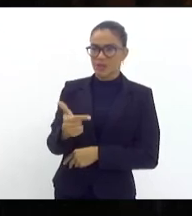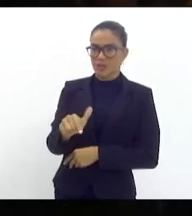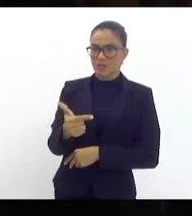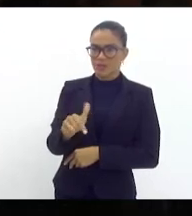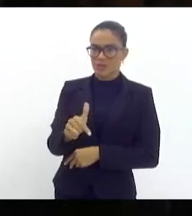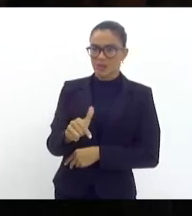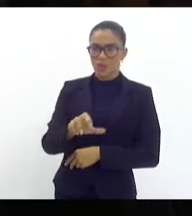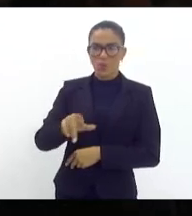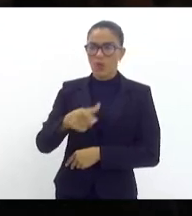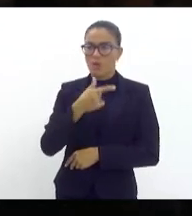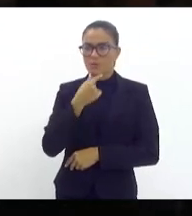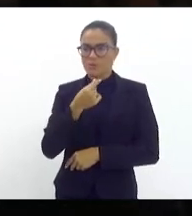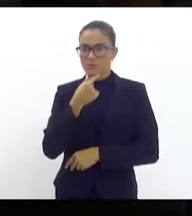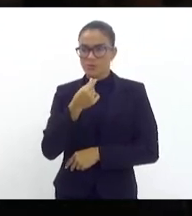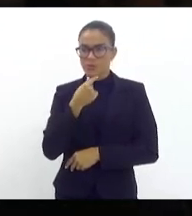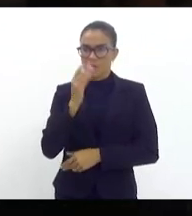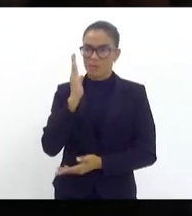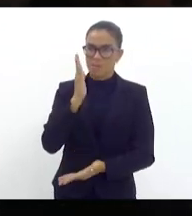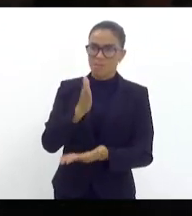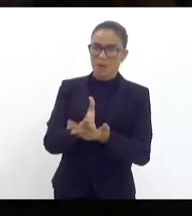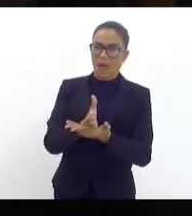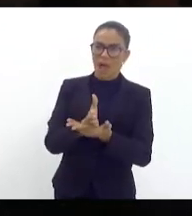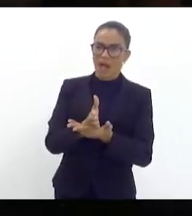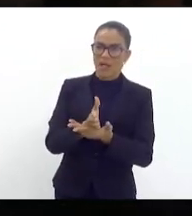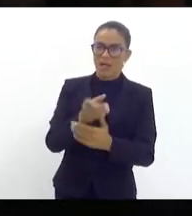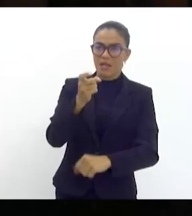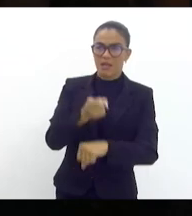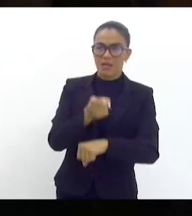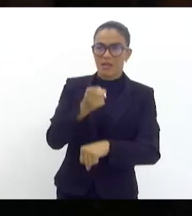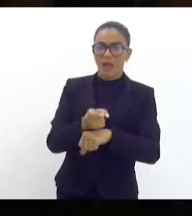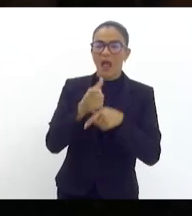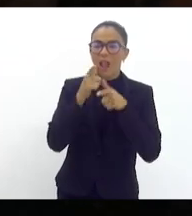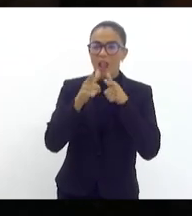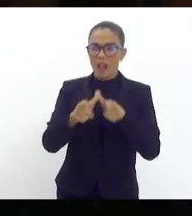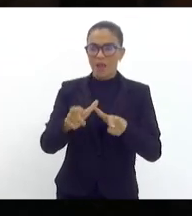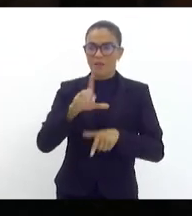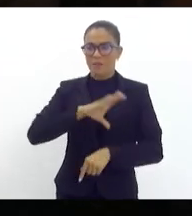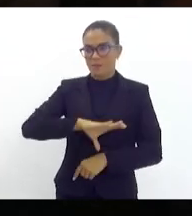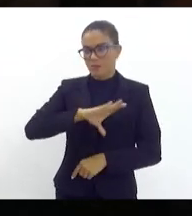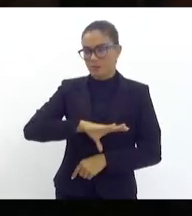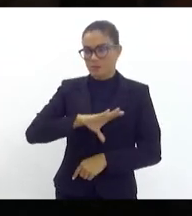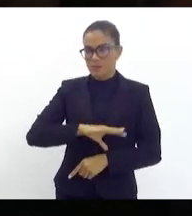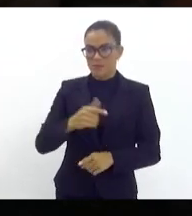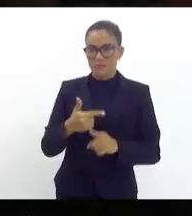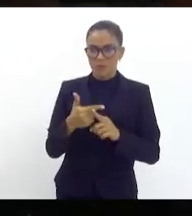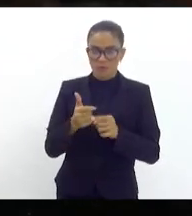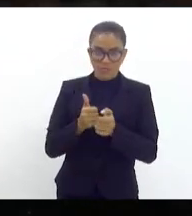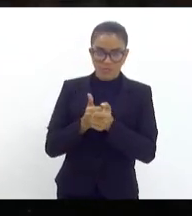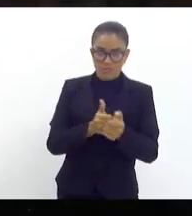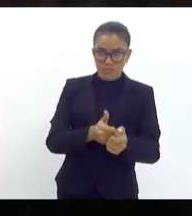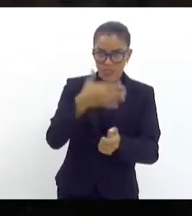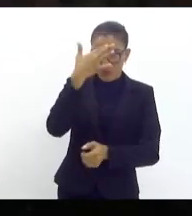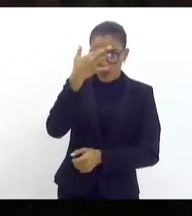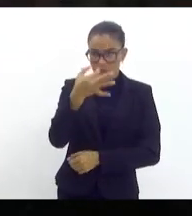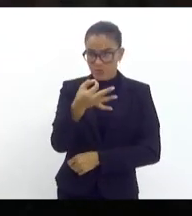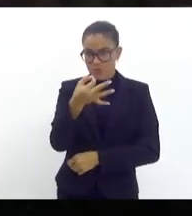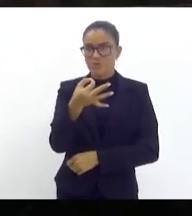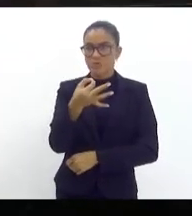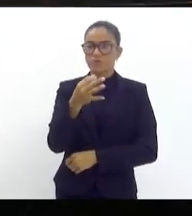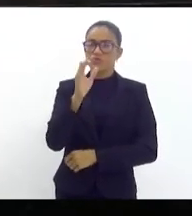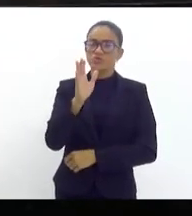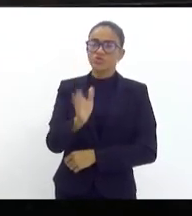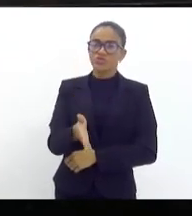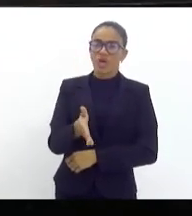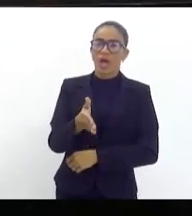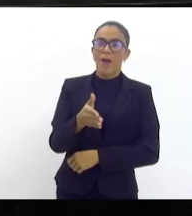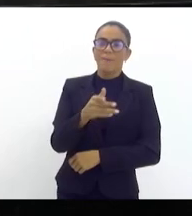masculino. Então, parem de ridicularizar a língua portuguesa. Até porque, seguindo a linha de raciocínio, já colocaram